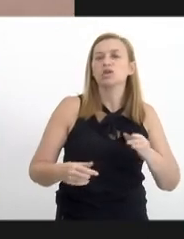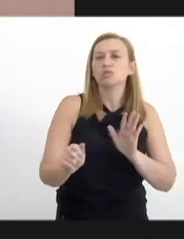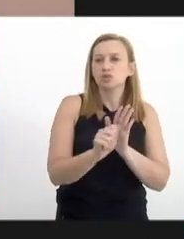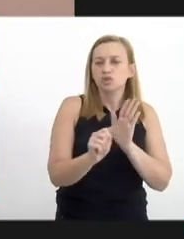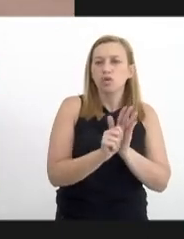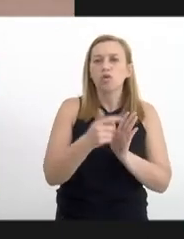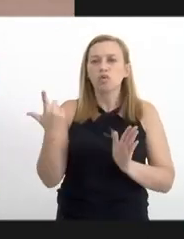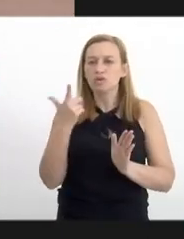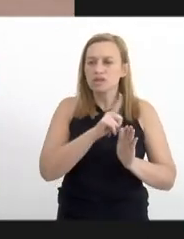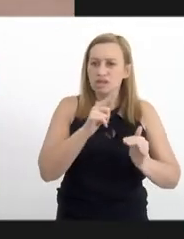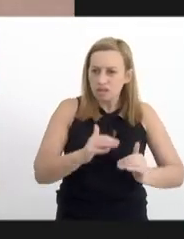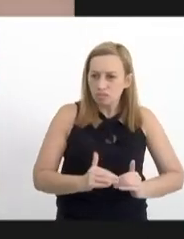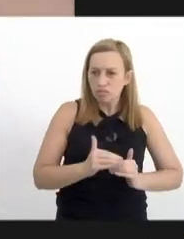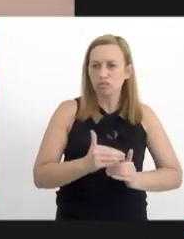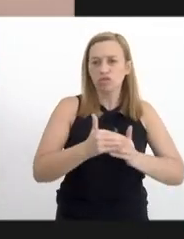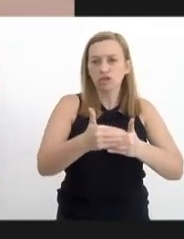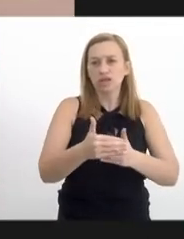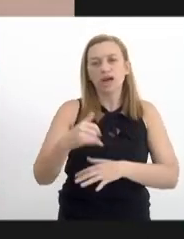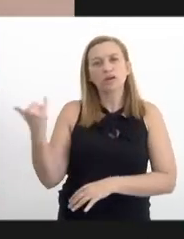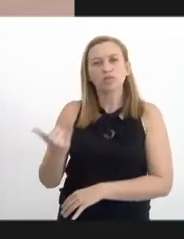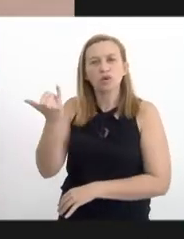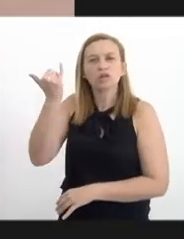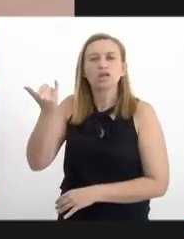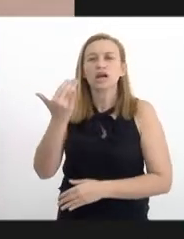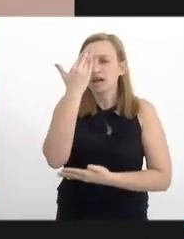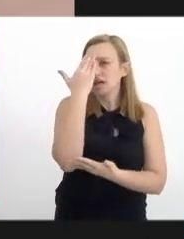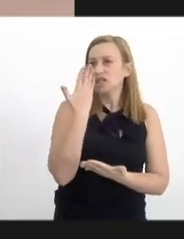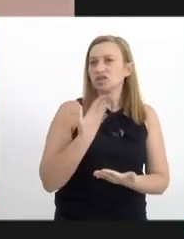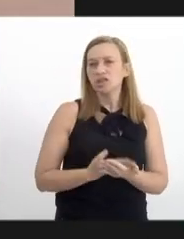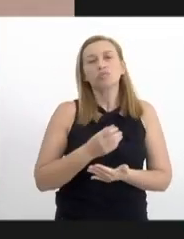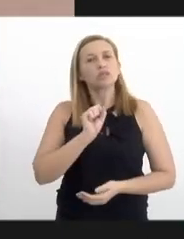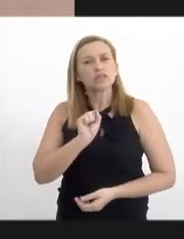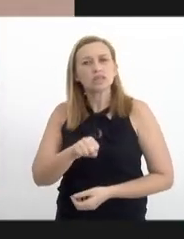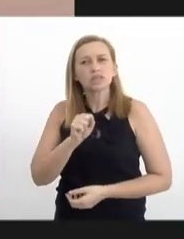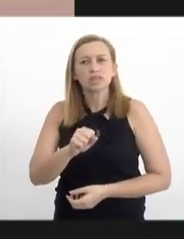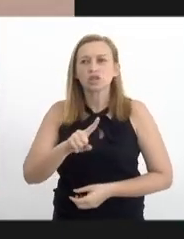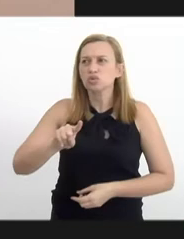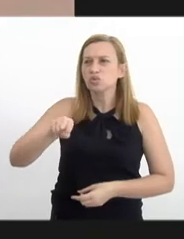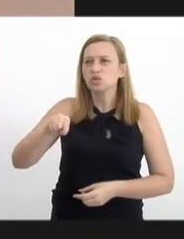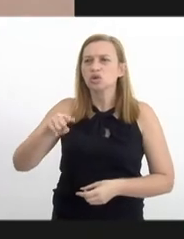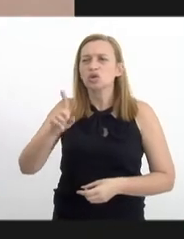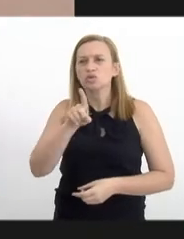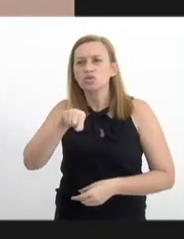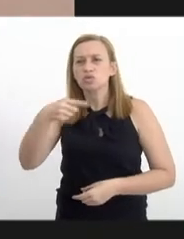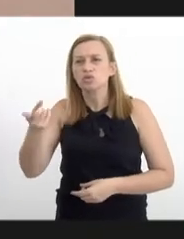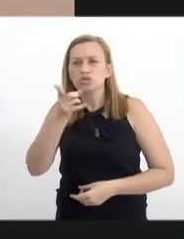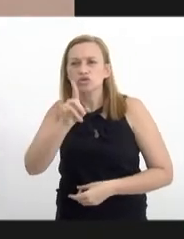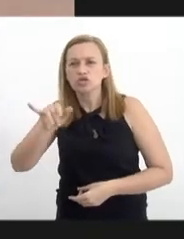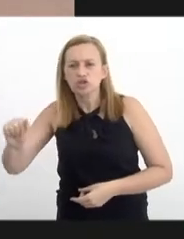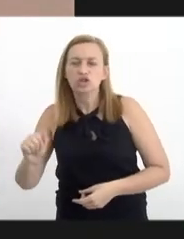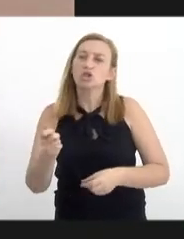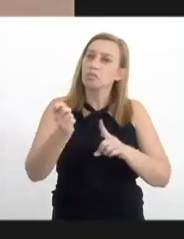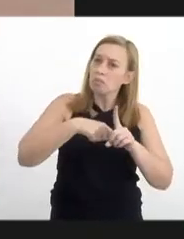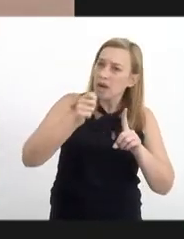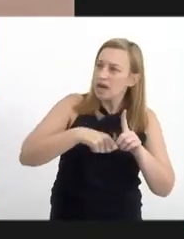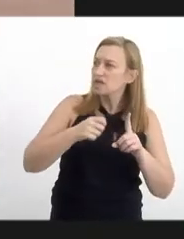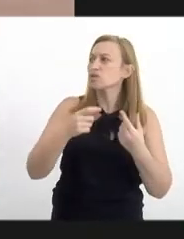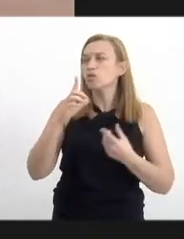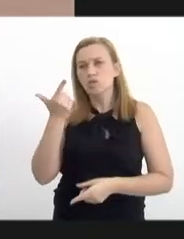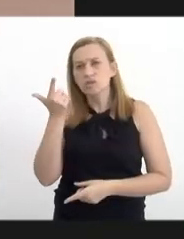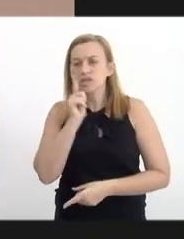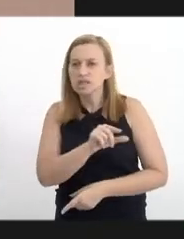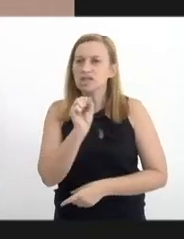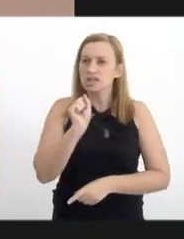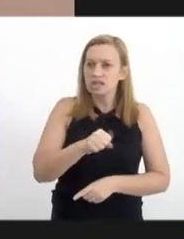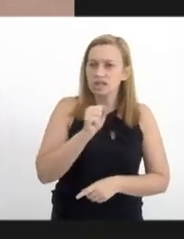avançar de uma maneira importante, então acreditamos que nos próximos dias até o próximo mês nós já vamos conseguir